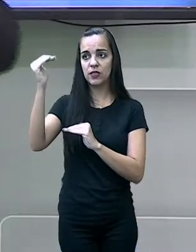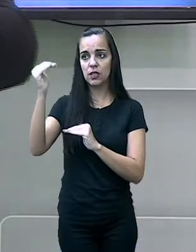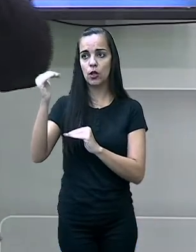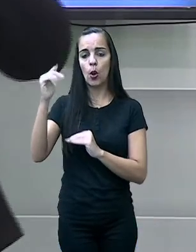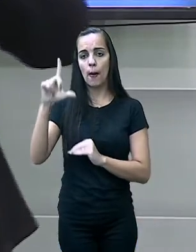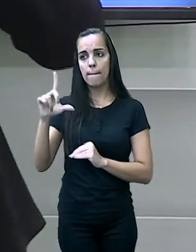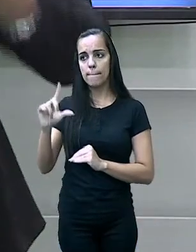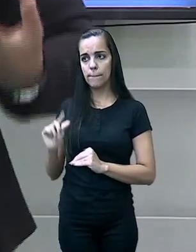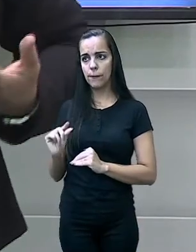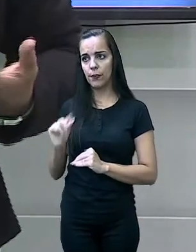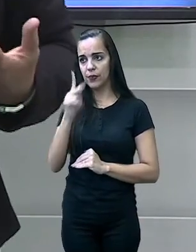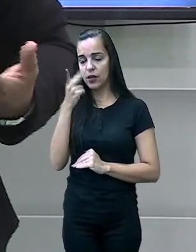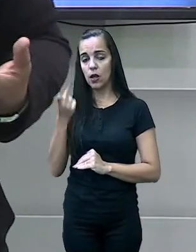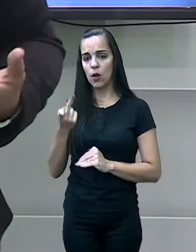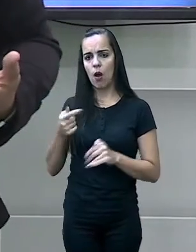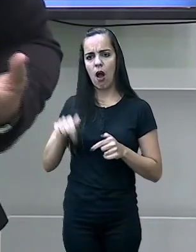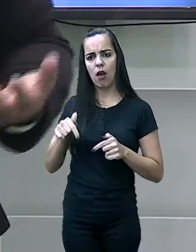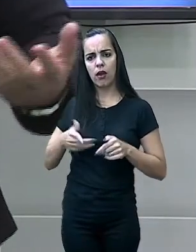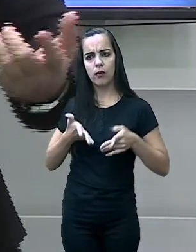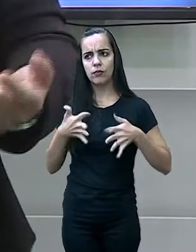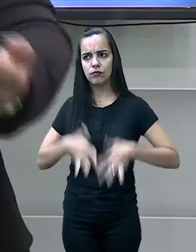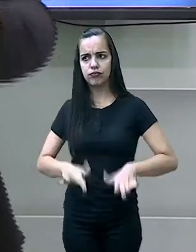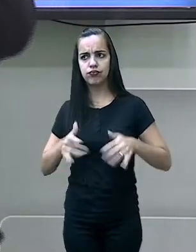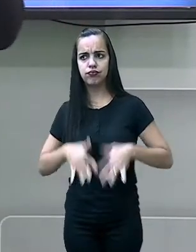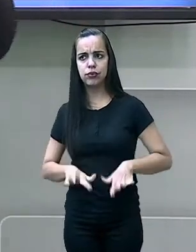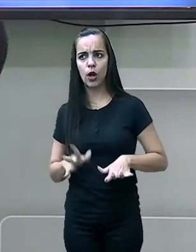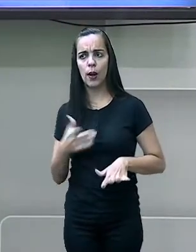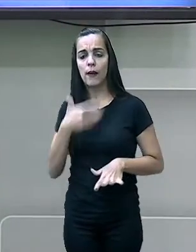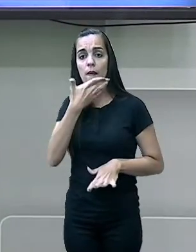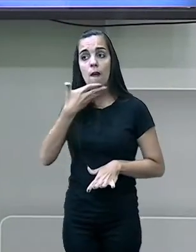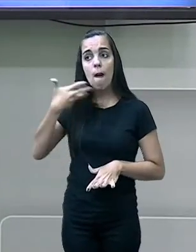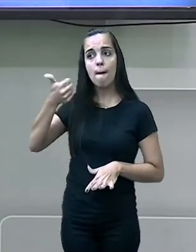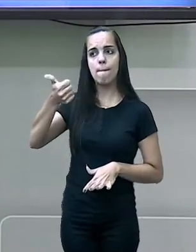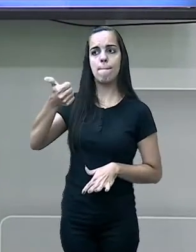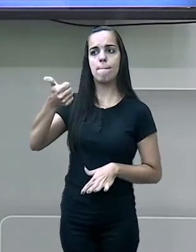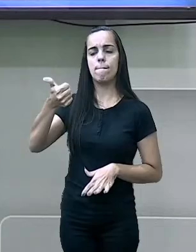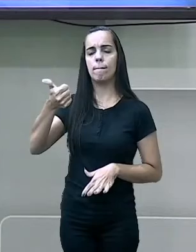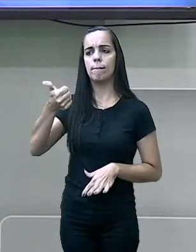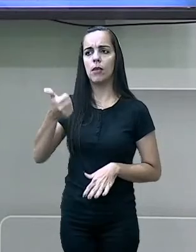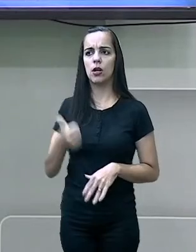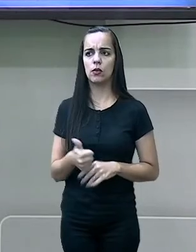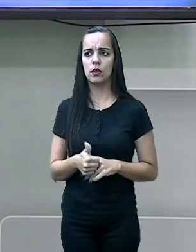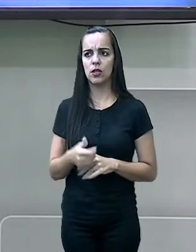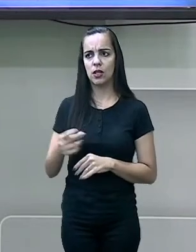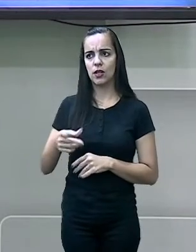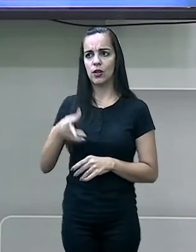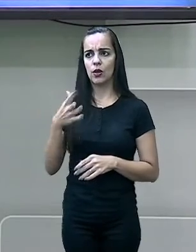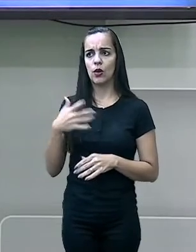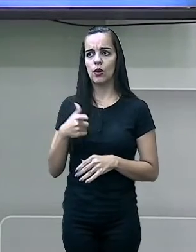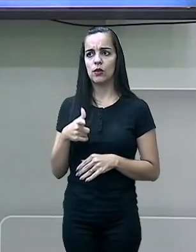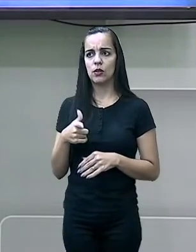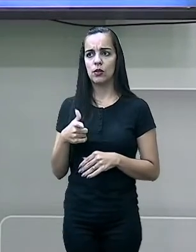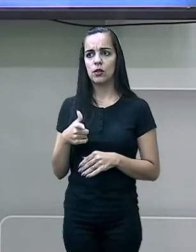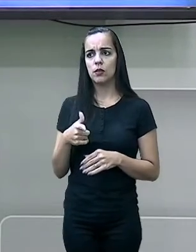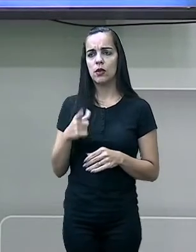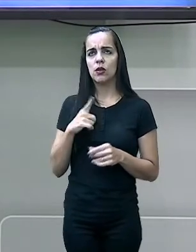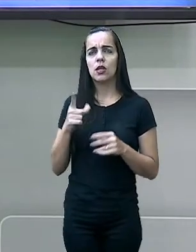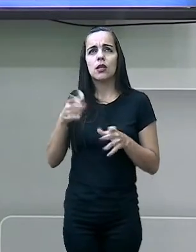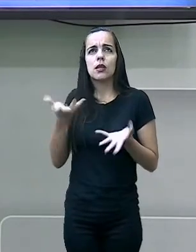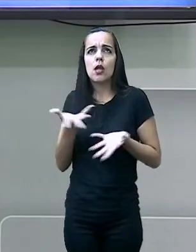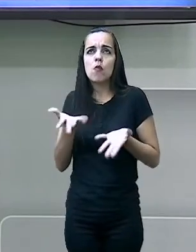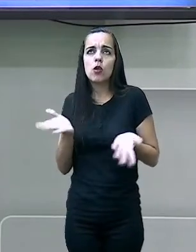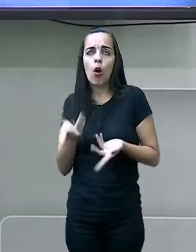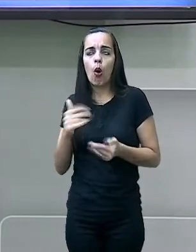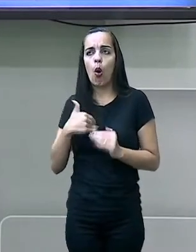O crescimento vegetativo brasileiro está menor. Nós costumamos dizer que a curva do crescimento